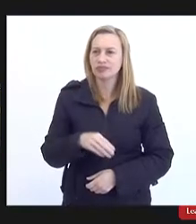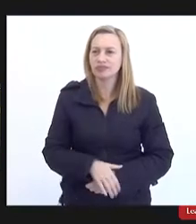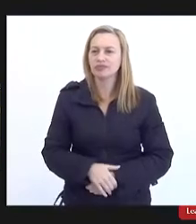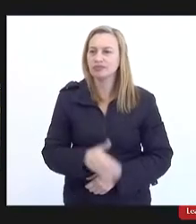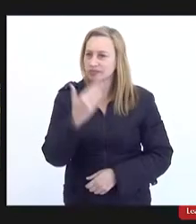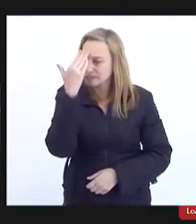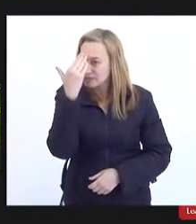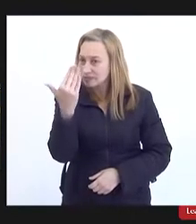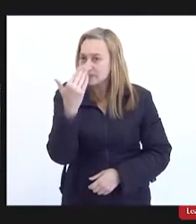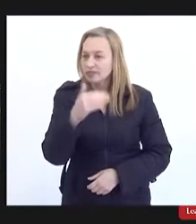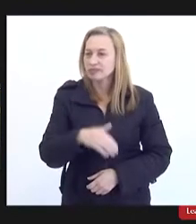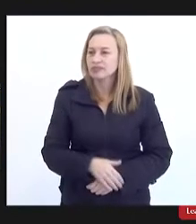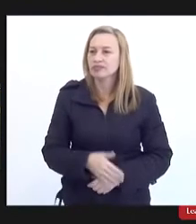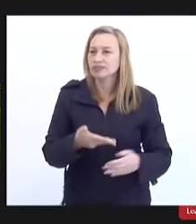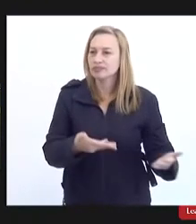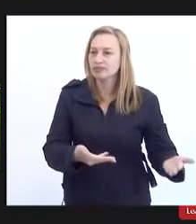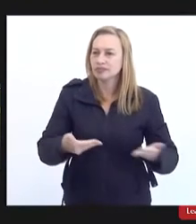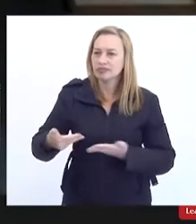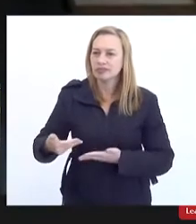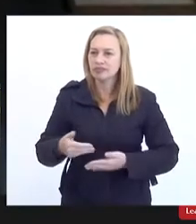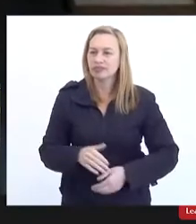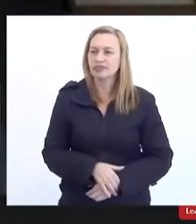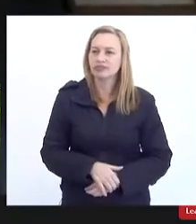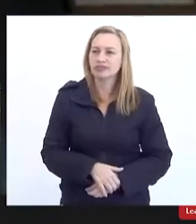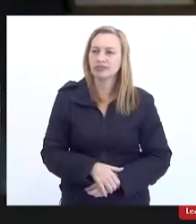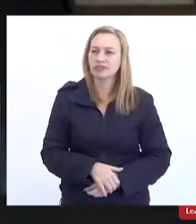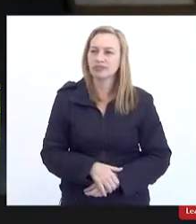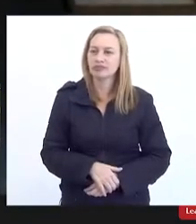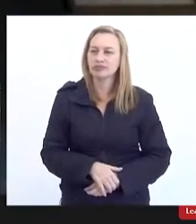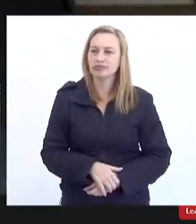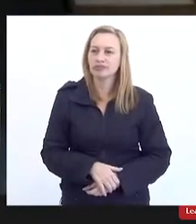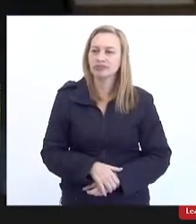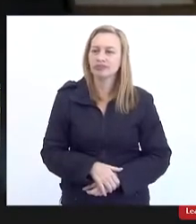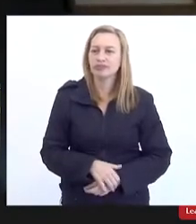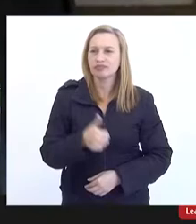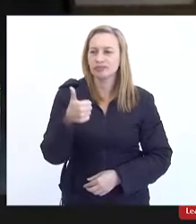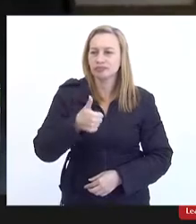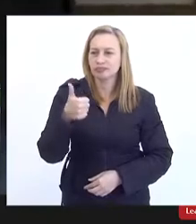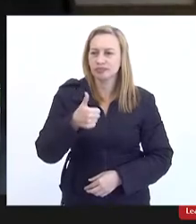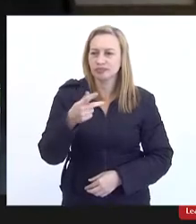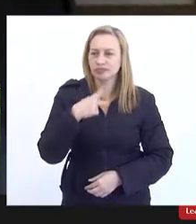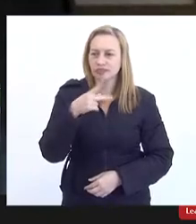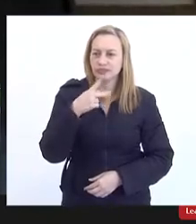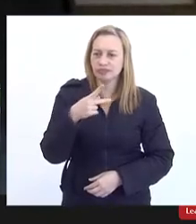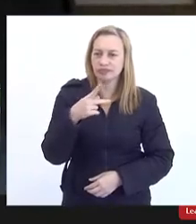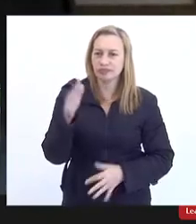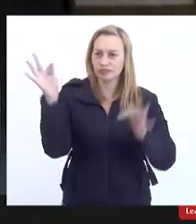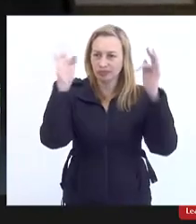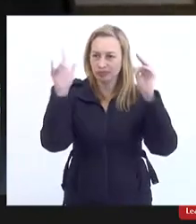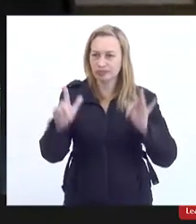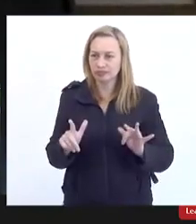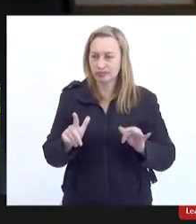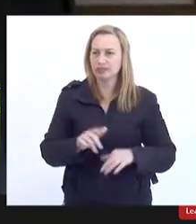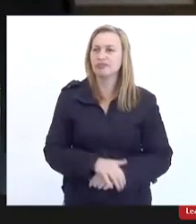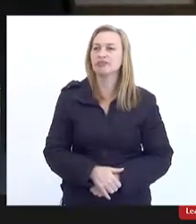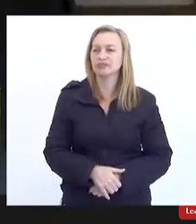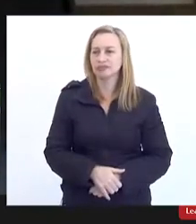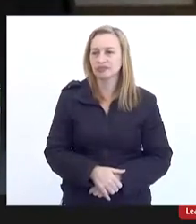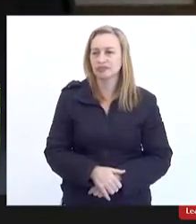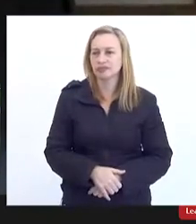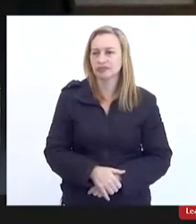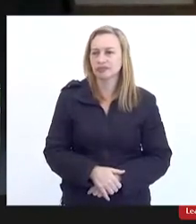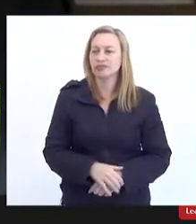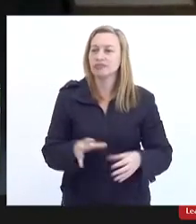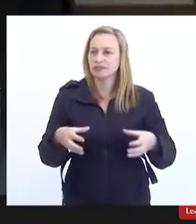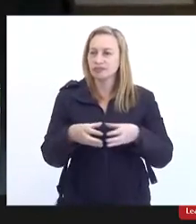Agradeço aí o convite e primeiro eu destaco o quanto foi feliz essa conexão com a